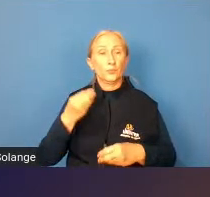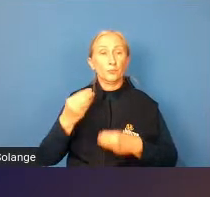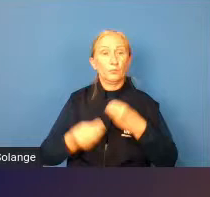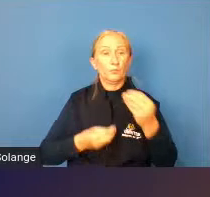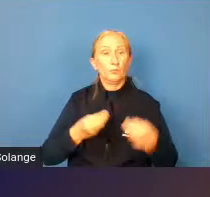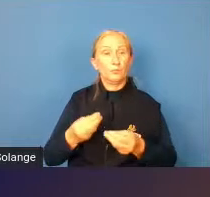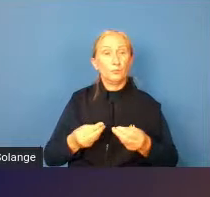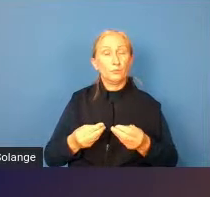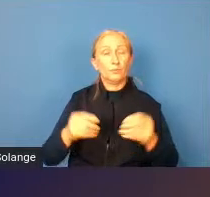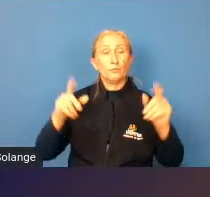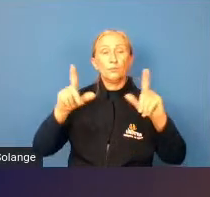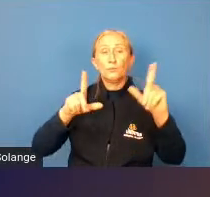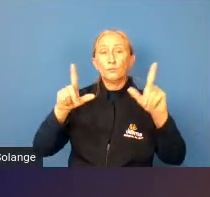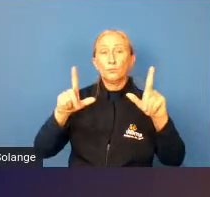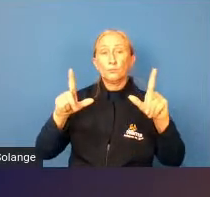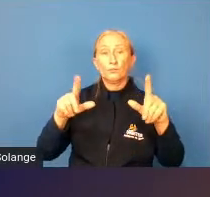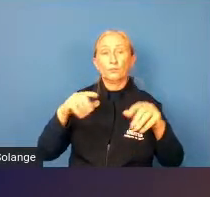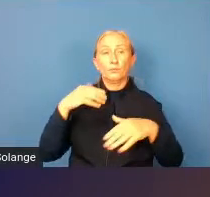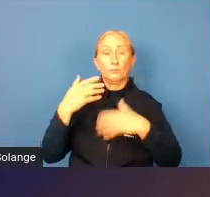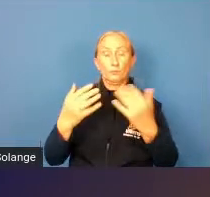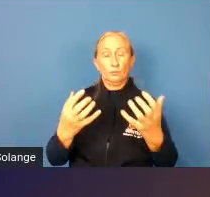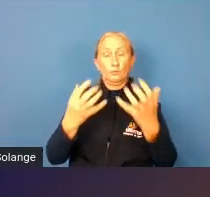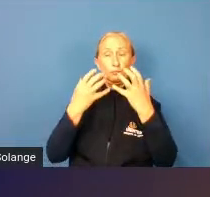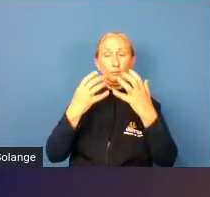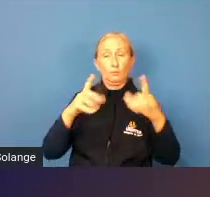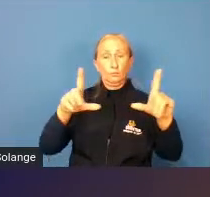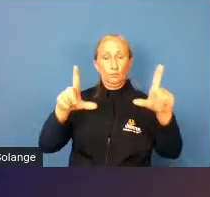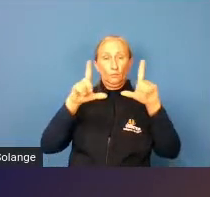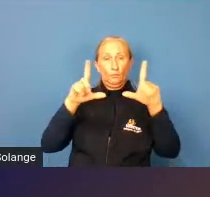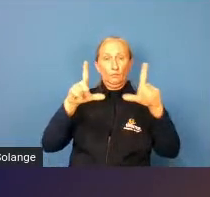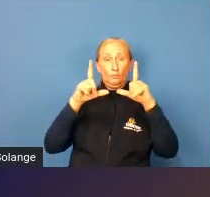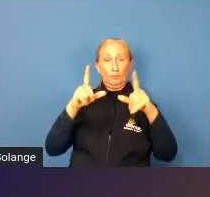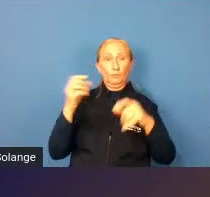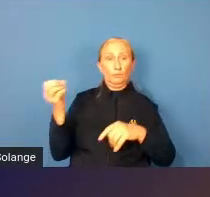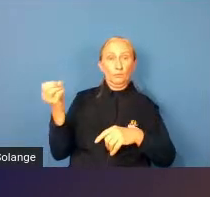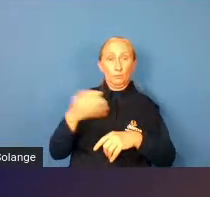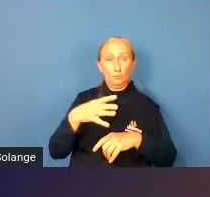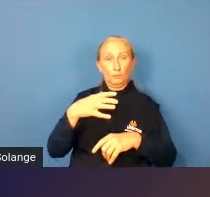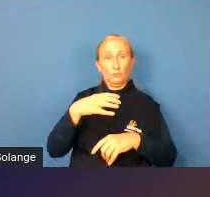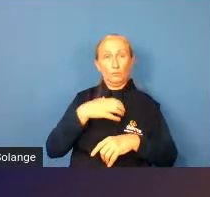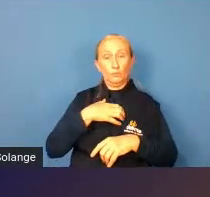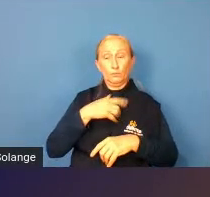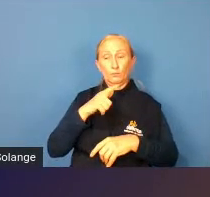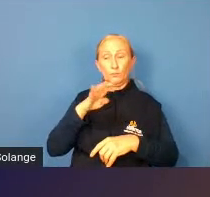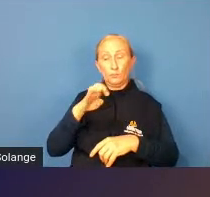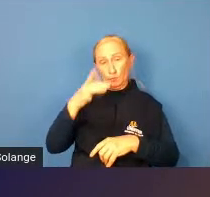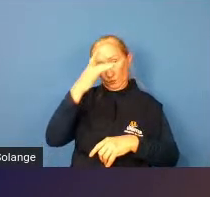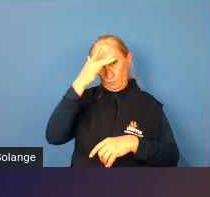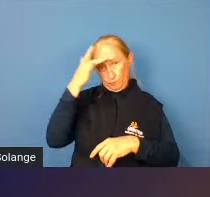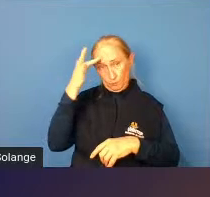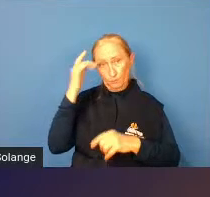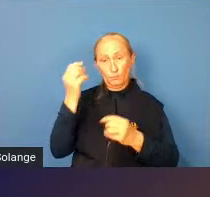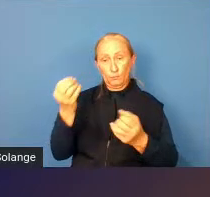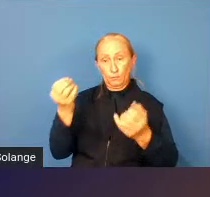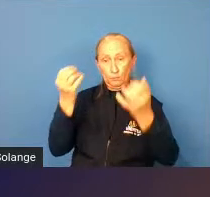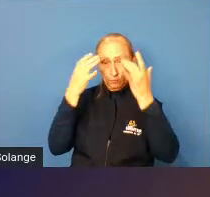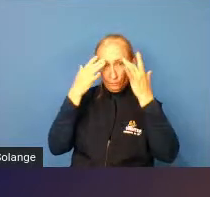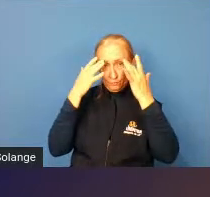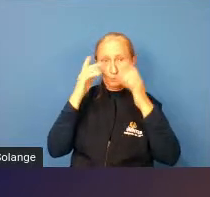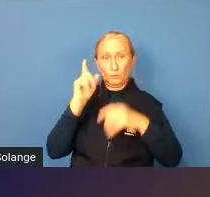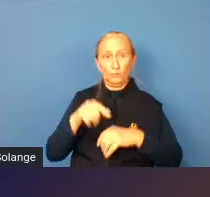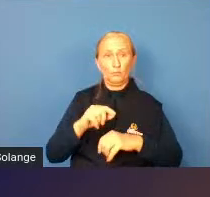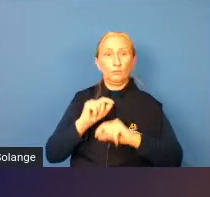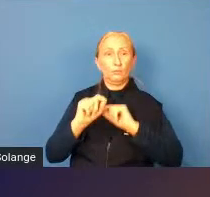da televisão da superexposição de telas que acaba criando um novo gene no ser humano a